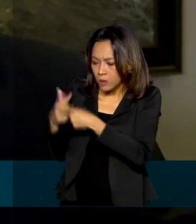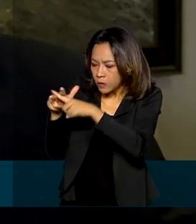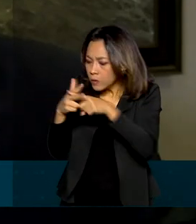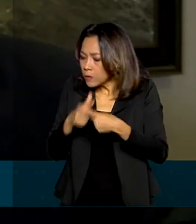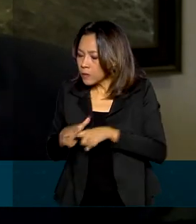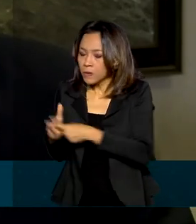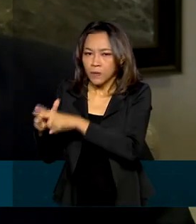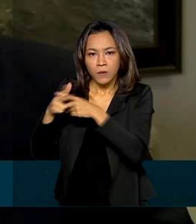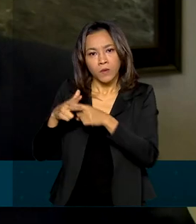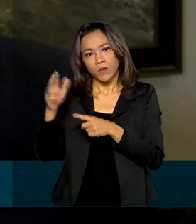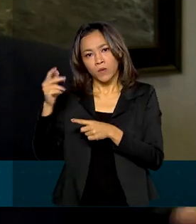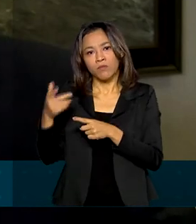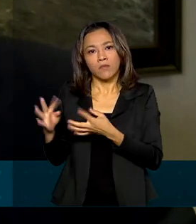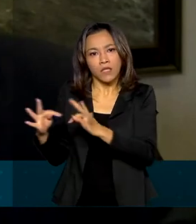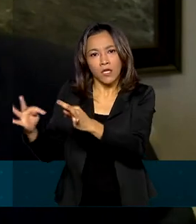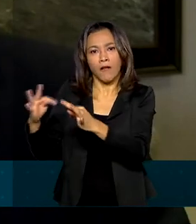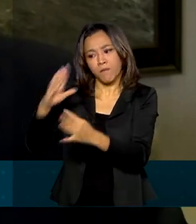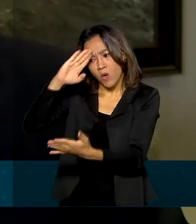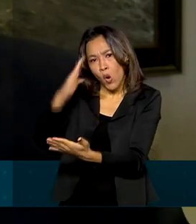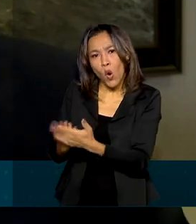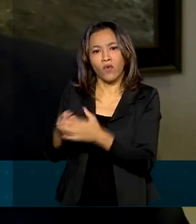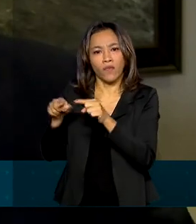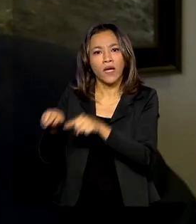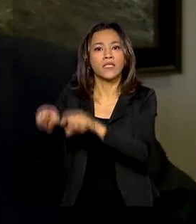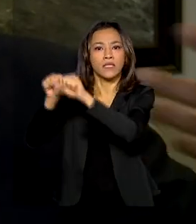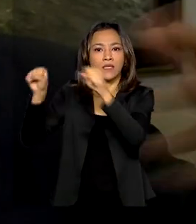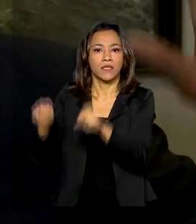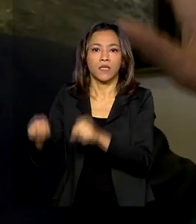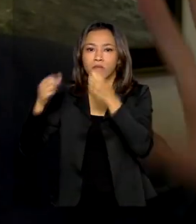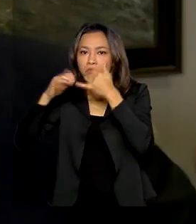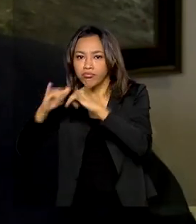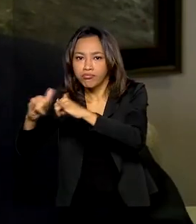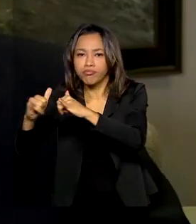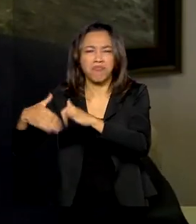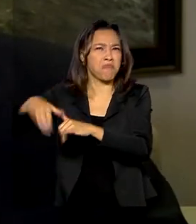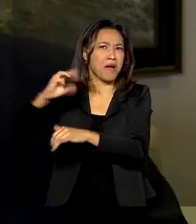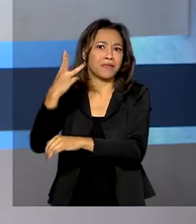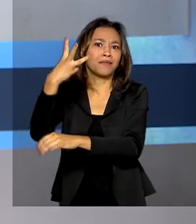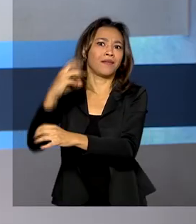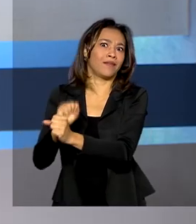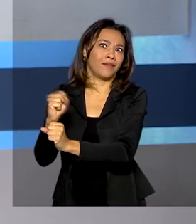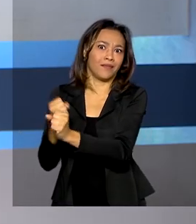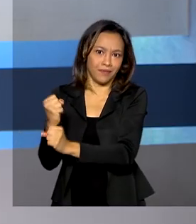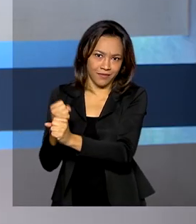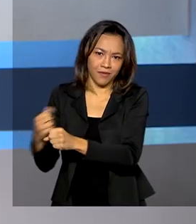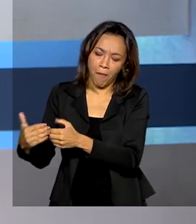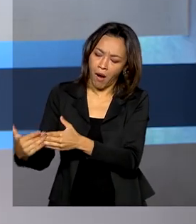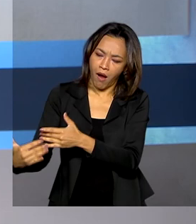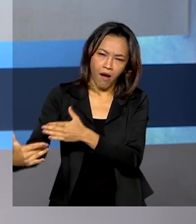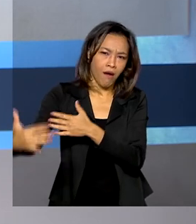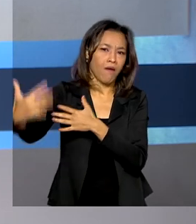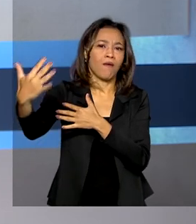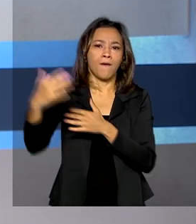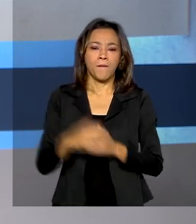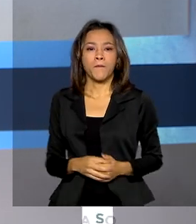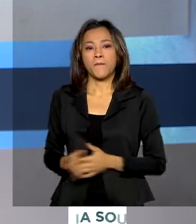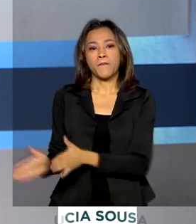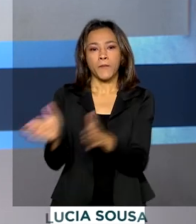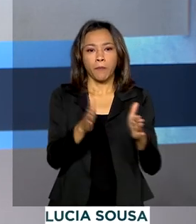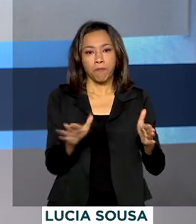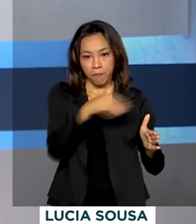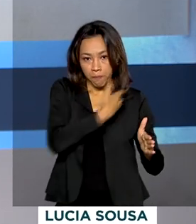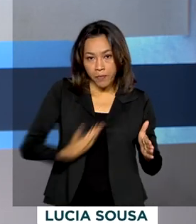sustentabilidade e confiabilidade a esse sistema. Aí, por mais de 30 anos. O governo federal começou a